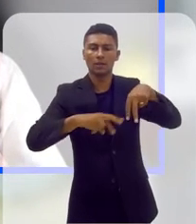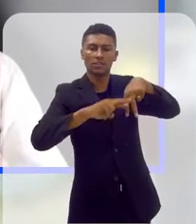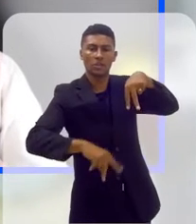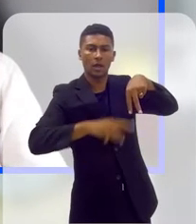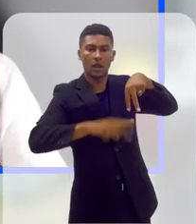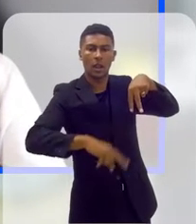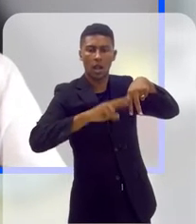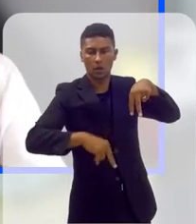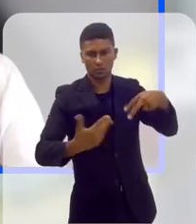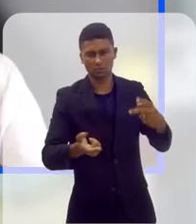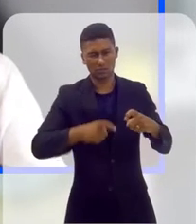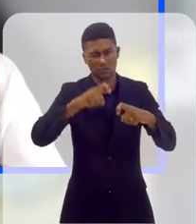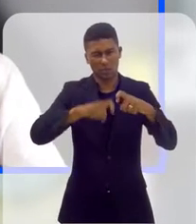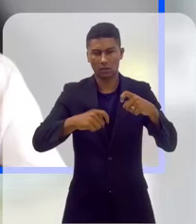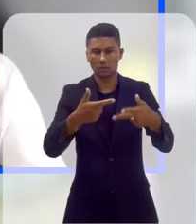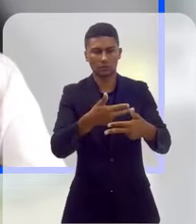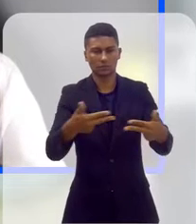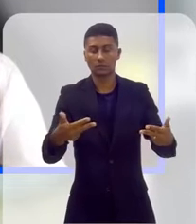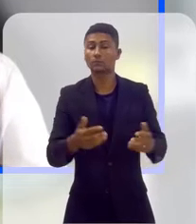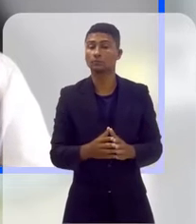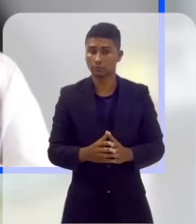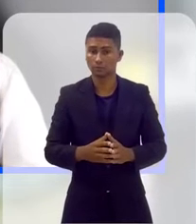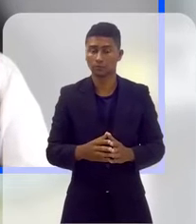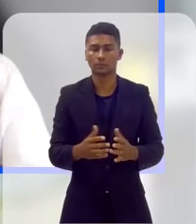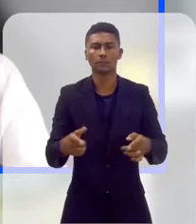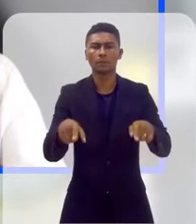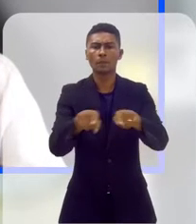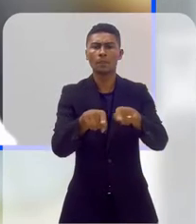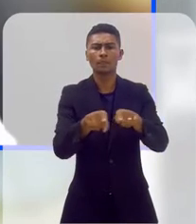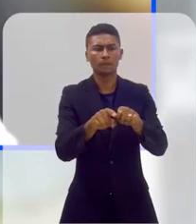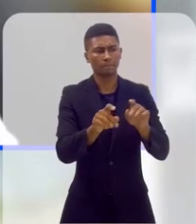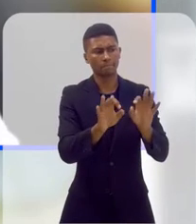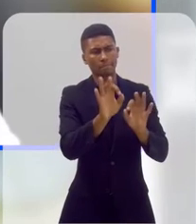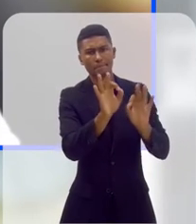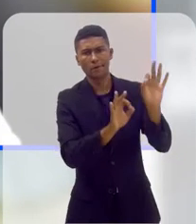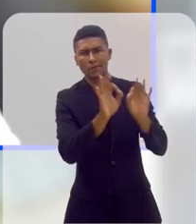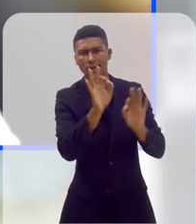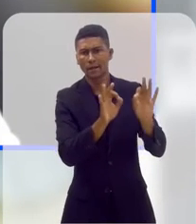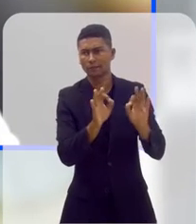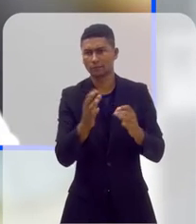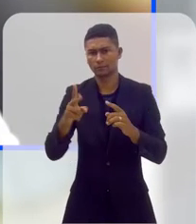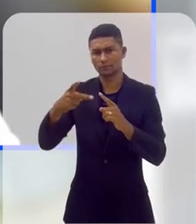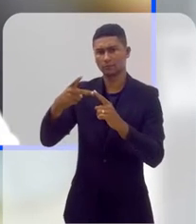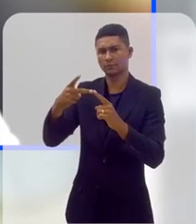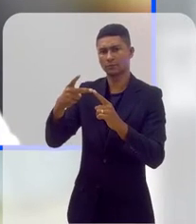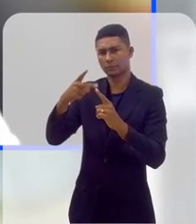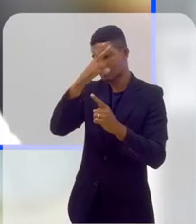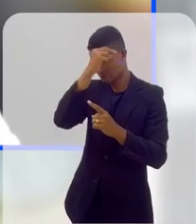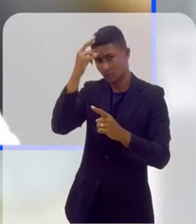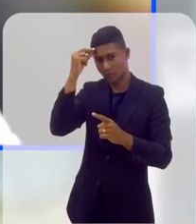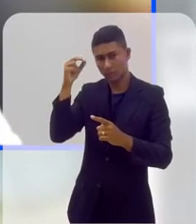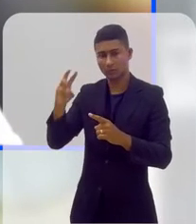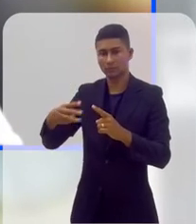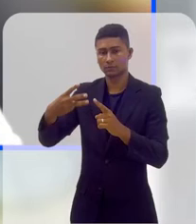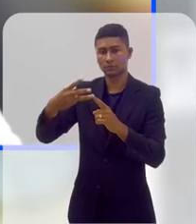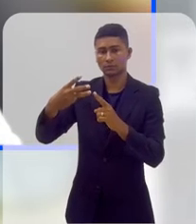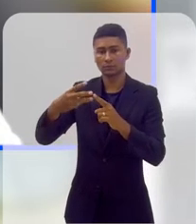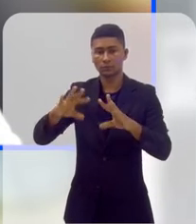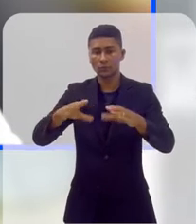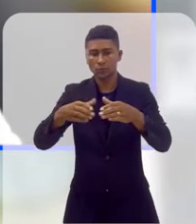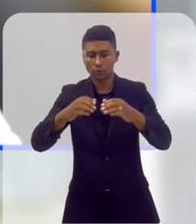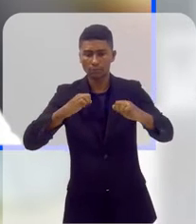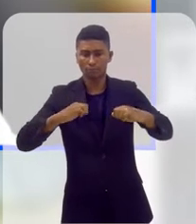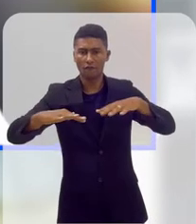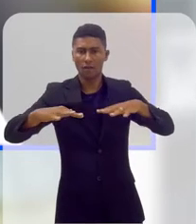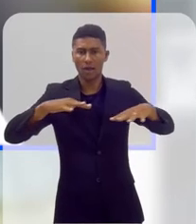sexualidade, mas que também se articula dentro da perspectiva dos projetos da própria Prefeitura de Niterói e também com